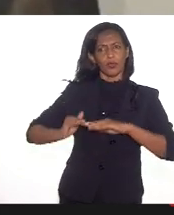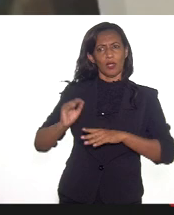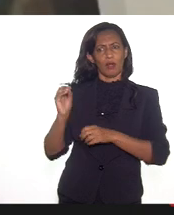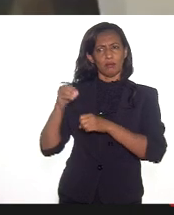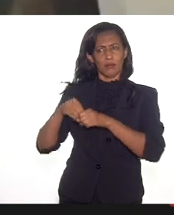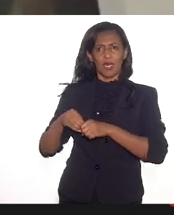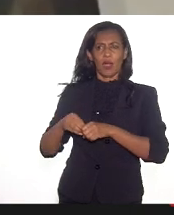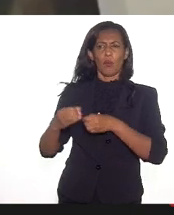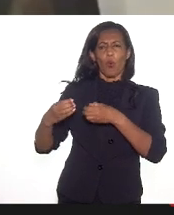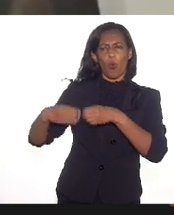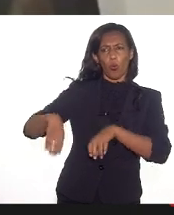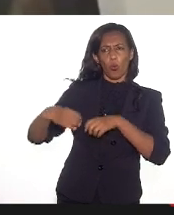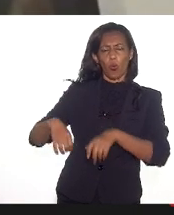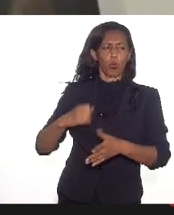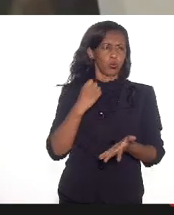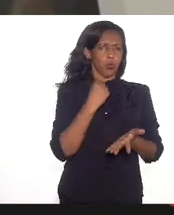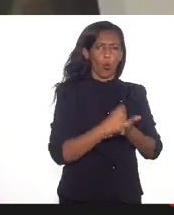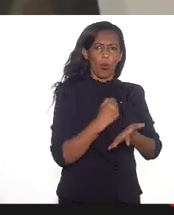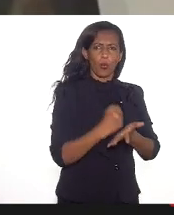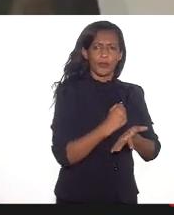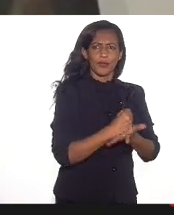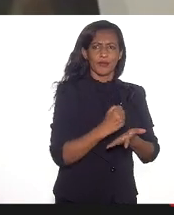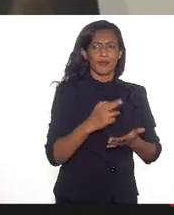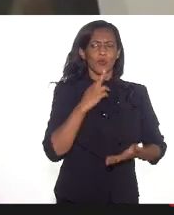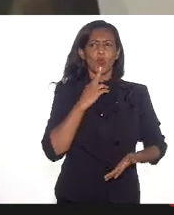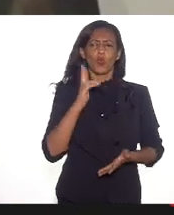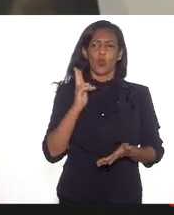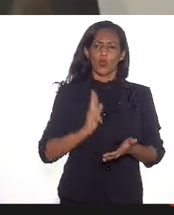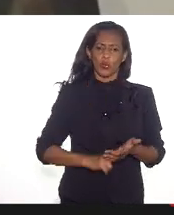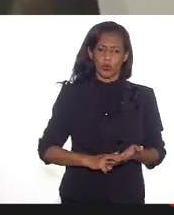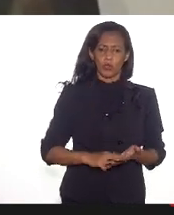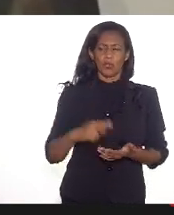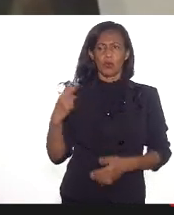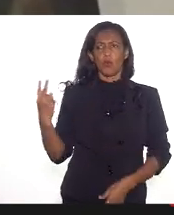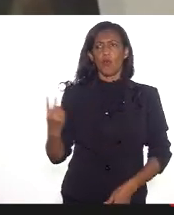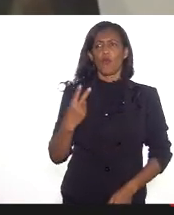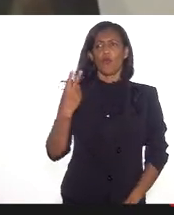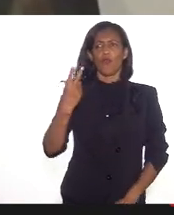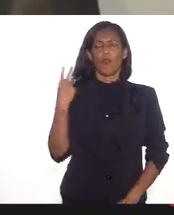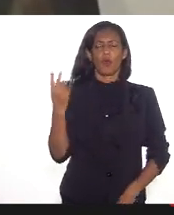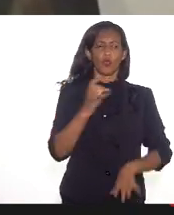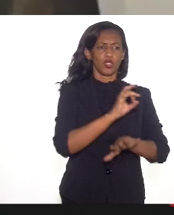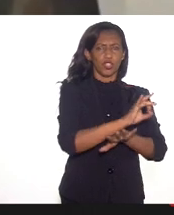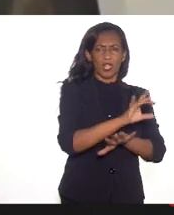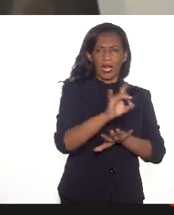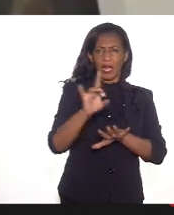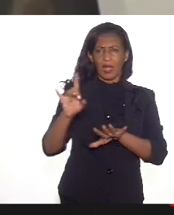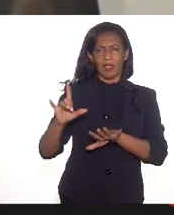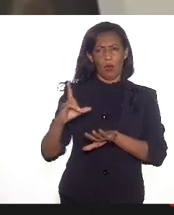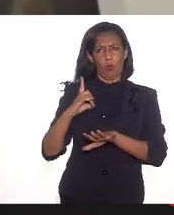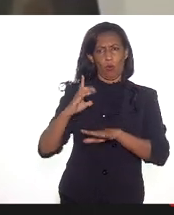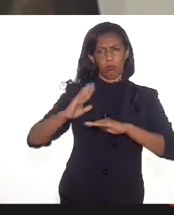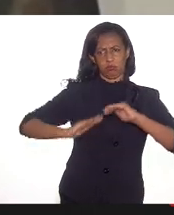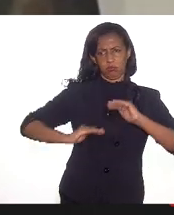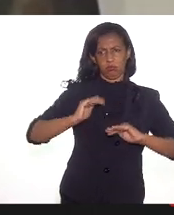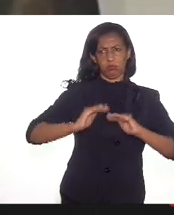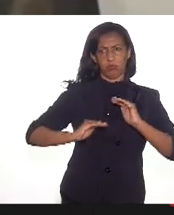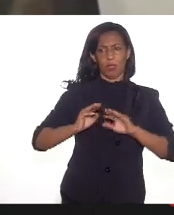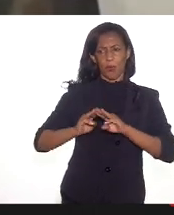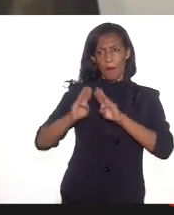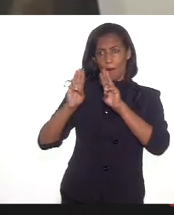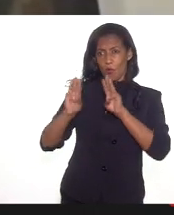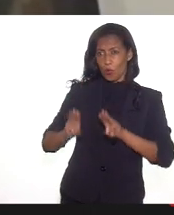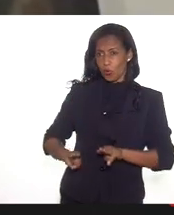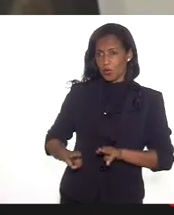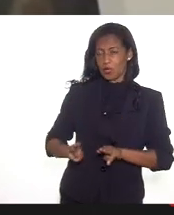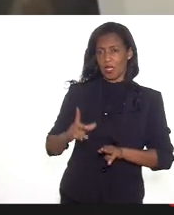por concursos, contratações e reconhecimento do valor de cada um na função que exerce. Museus são feitos de